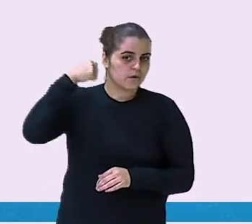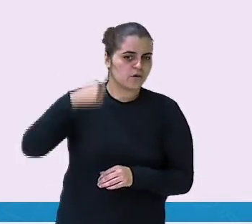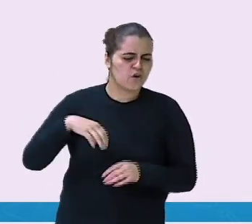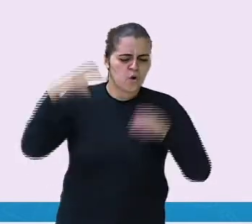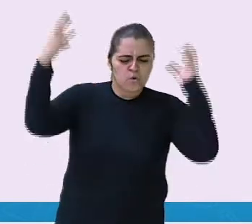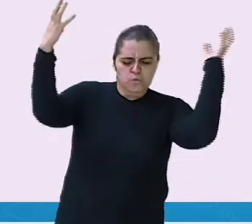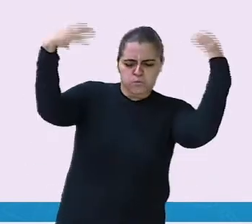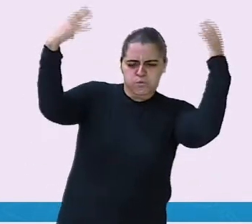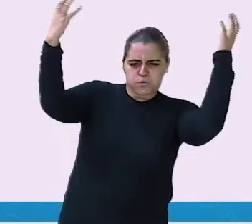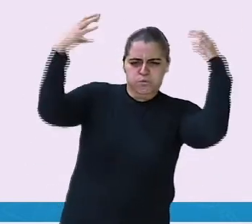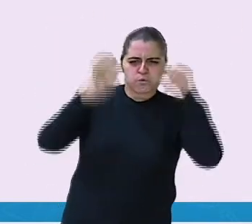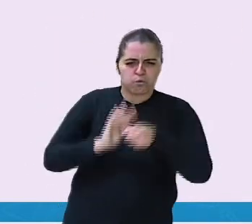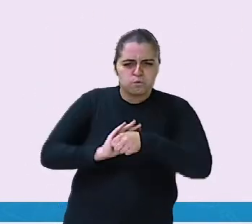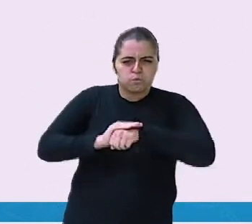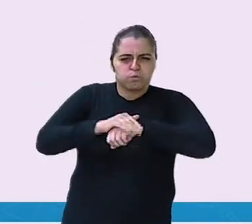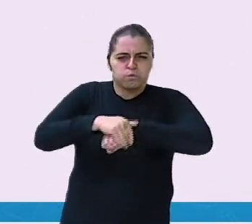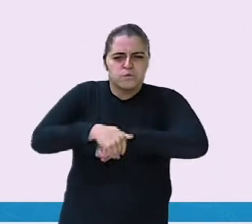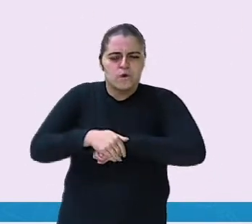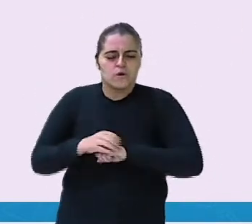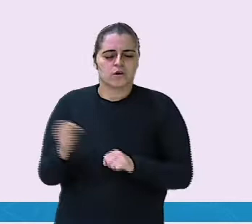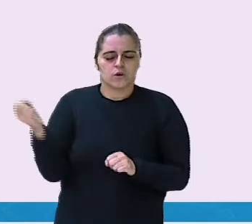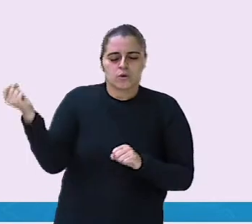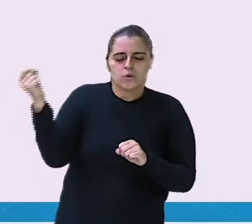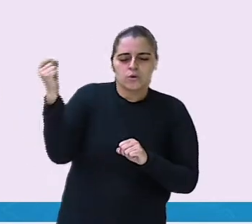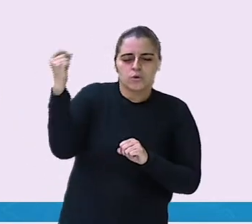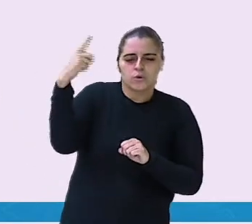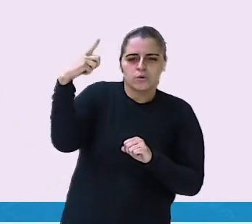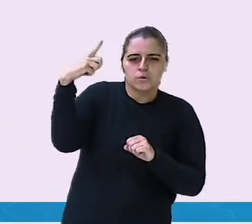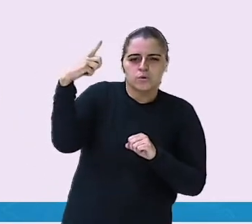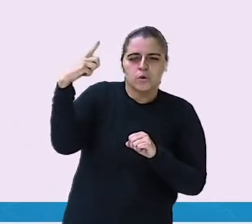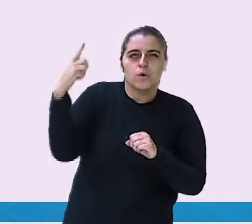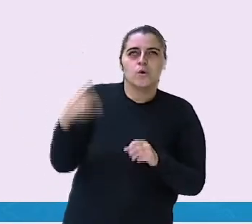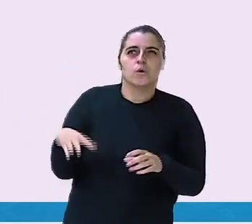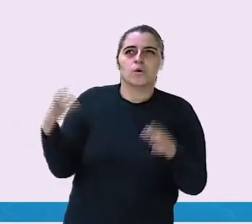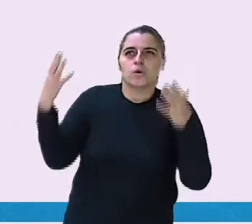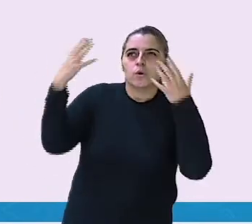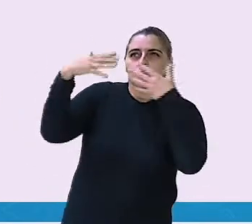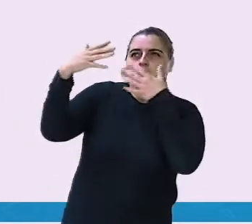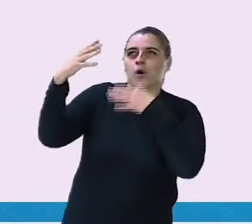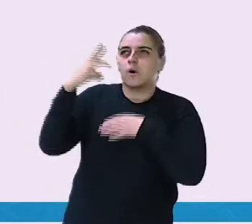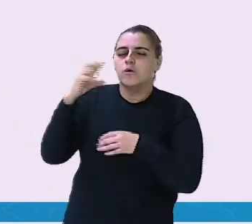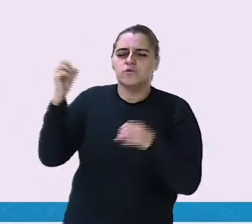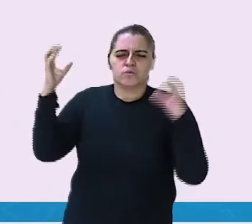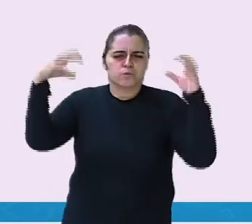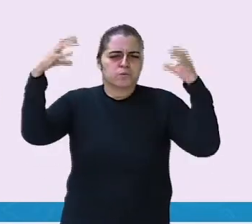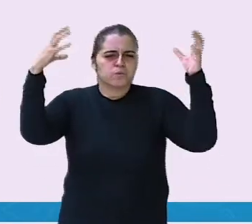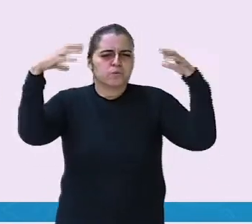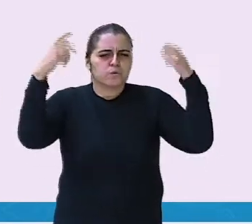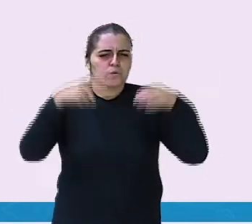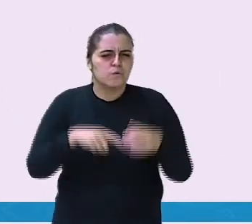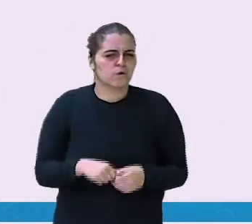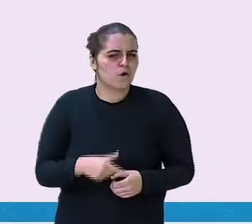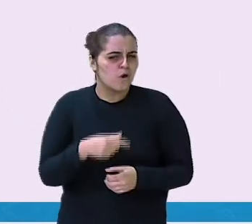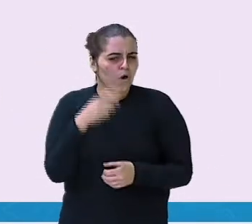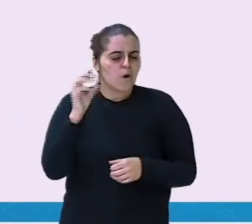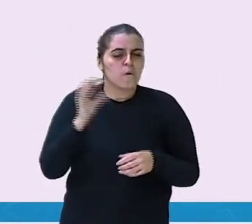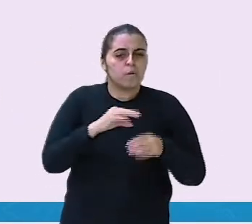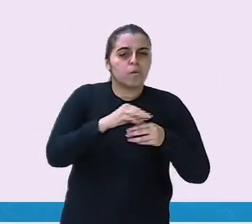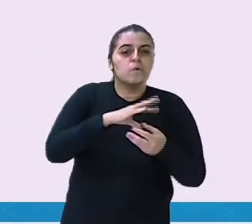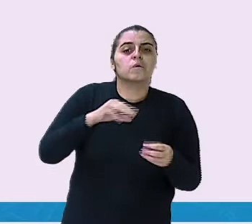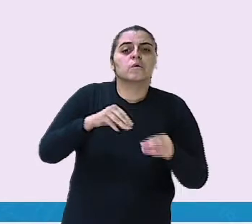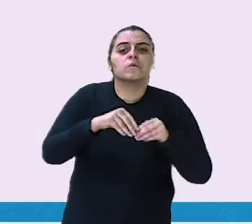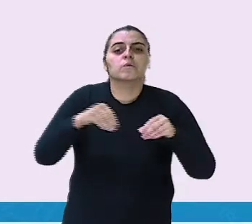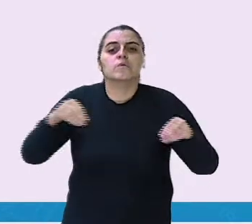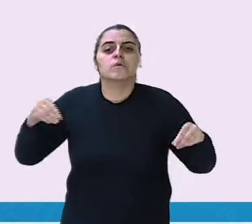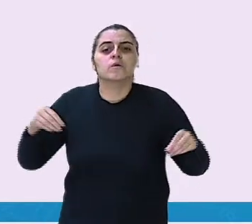Choveu a noite toda e o solo ficou encharcado. Então, se choveu, a terra ficou molhada, não é